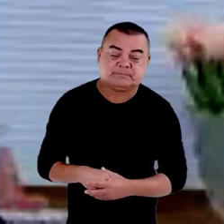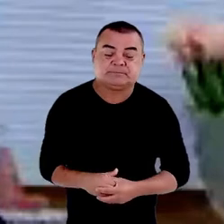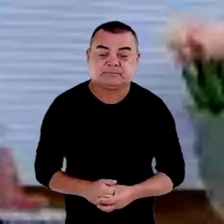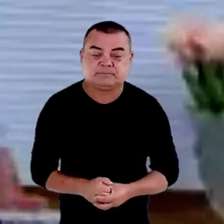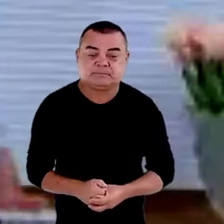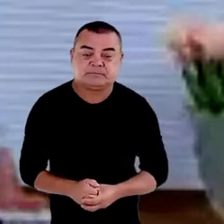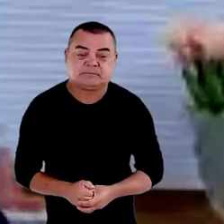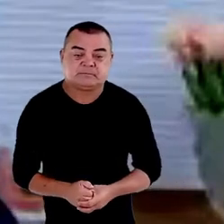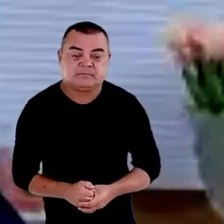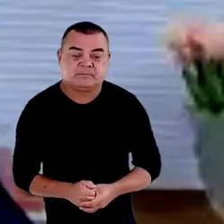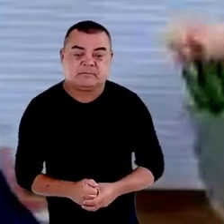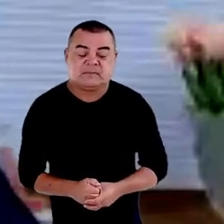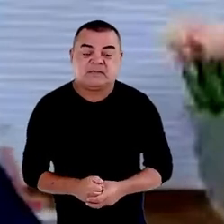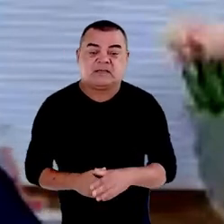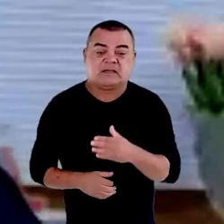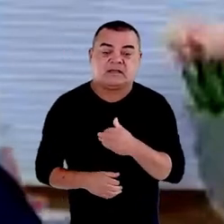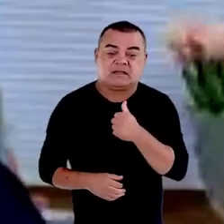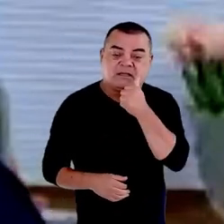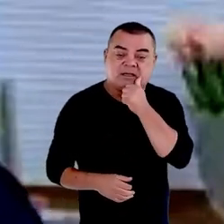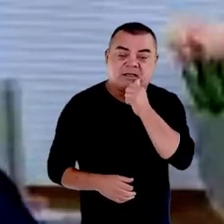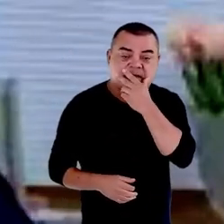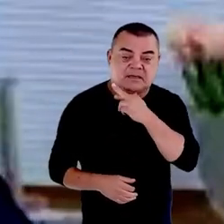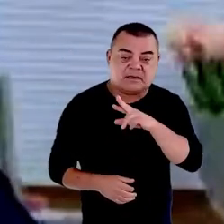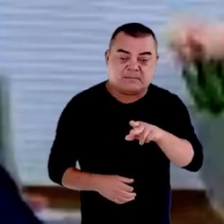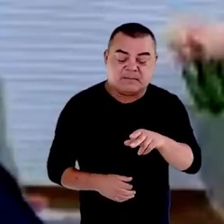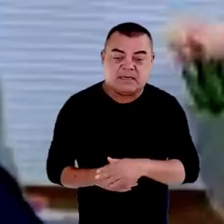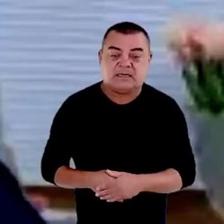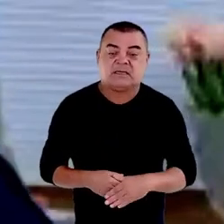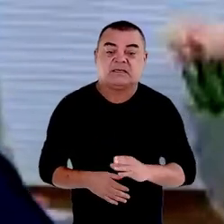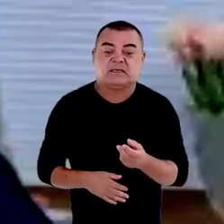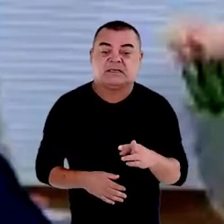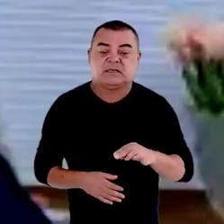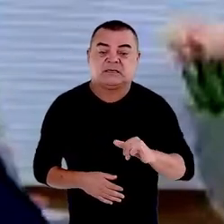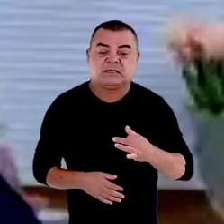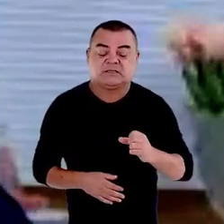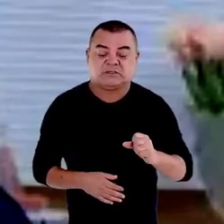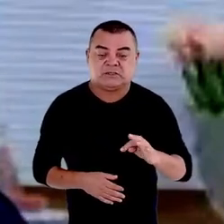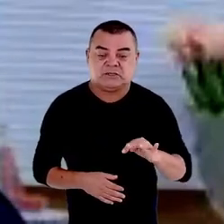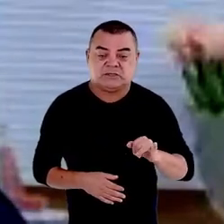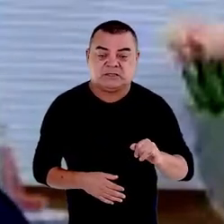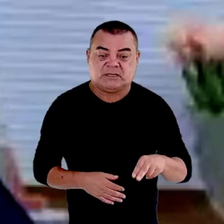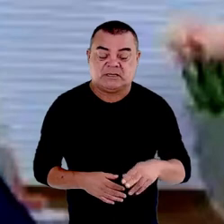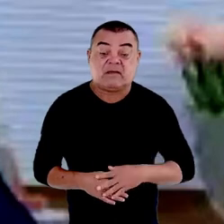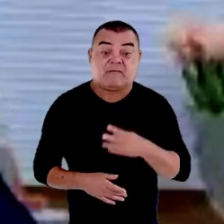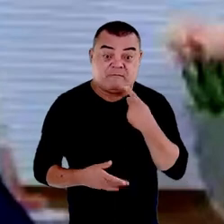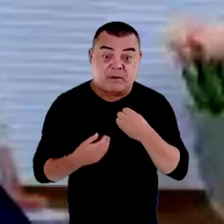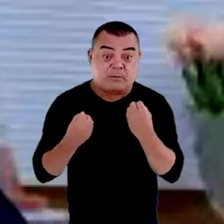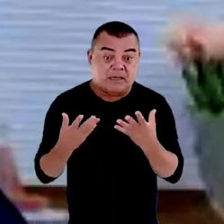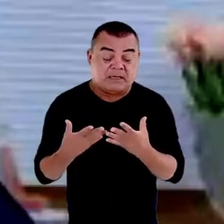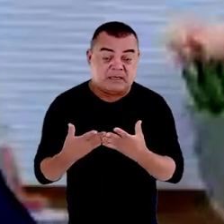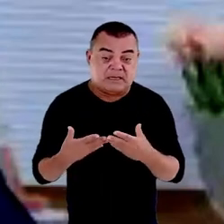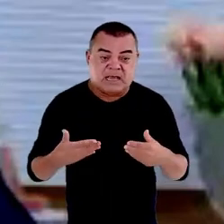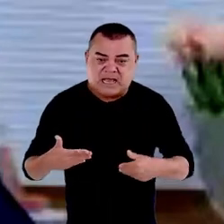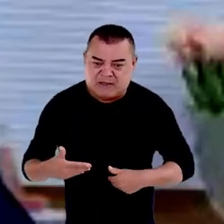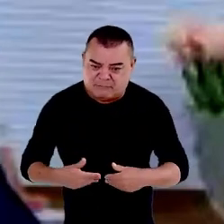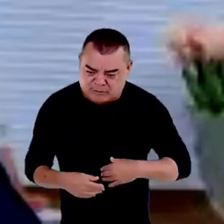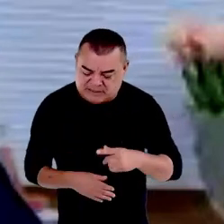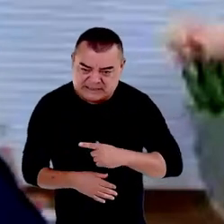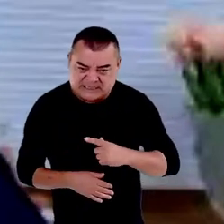a irmã Cristina disse muito bem disse muito bem que a fome tem rosto tem classe e tem